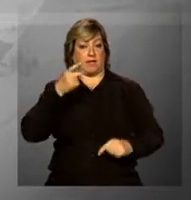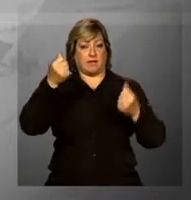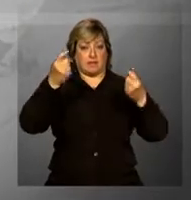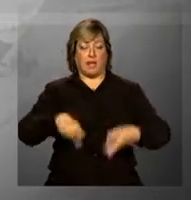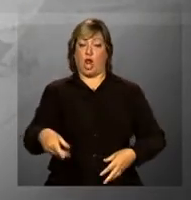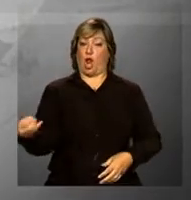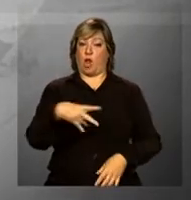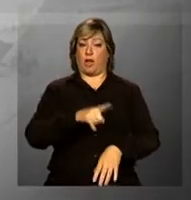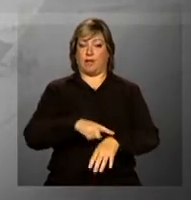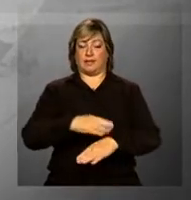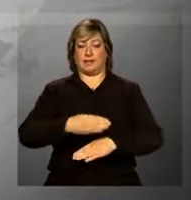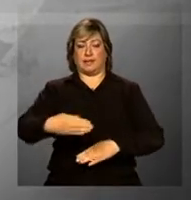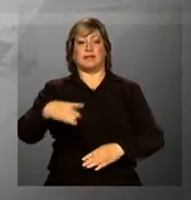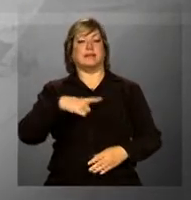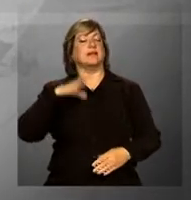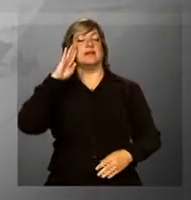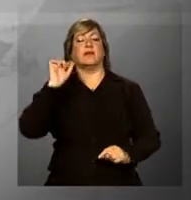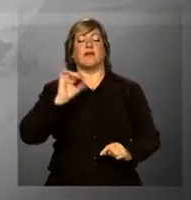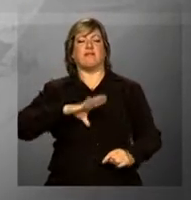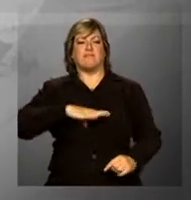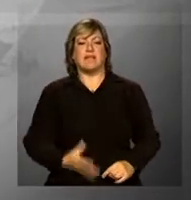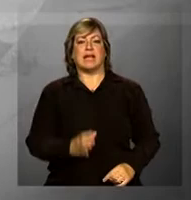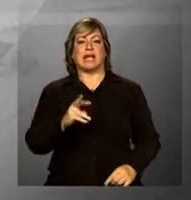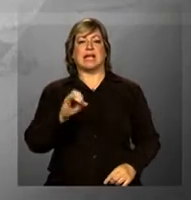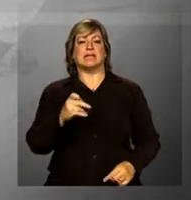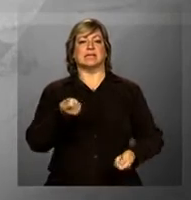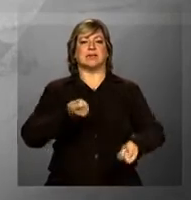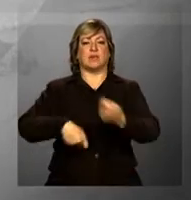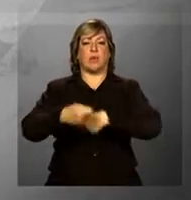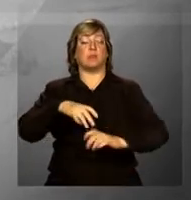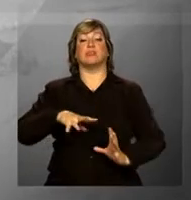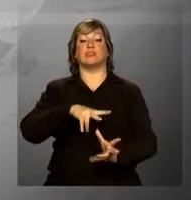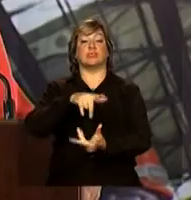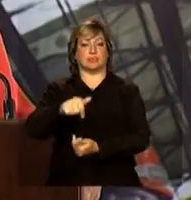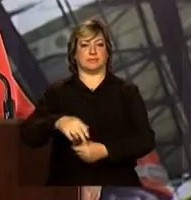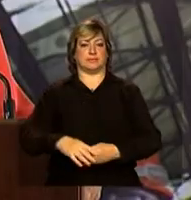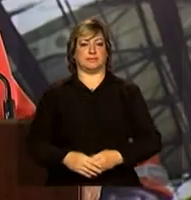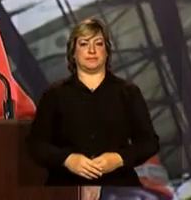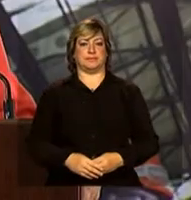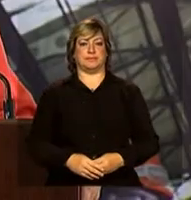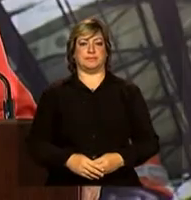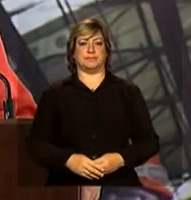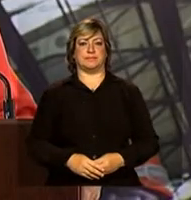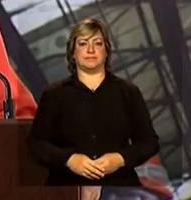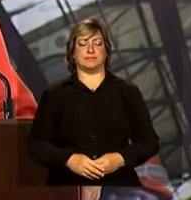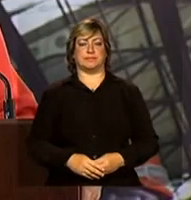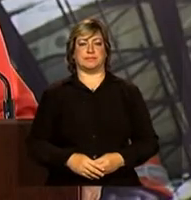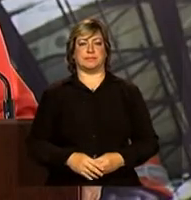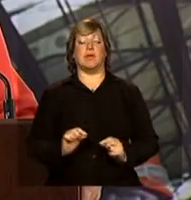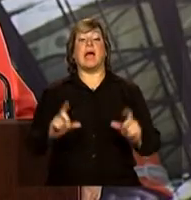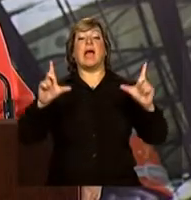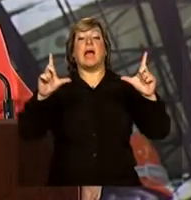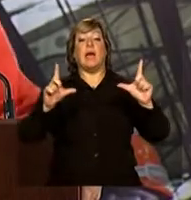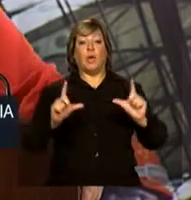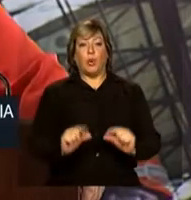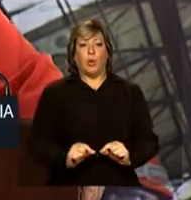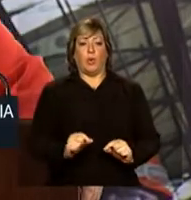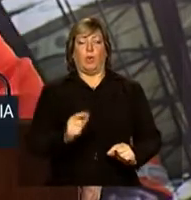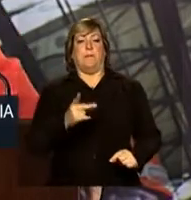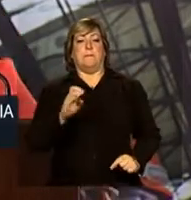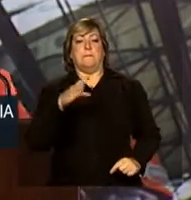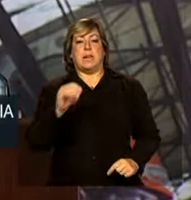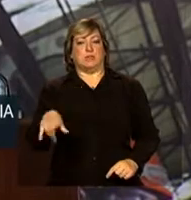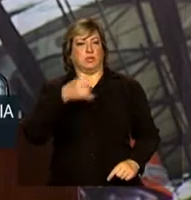etapa tem por objetivo enfrentar a crise econômica mundial. A redução do preço da energia